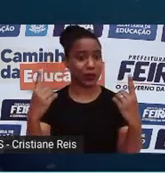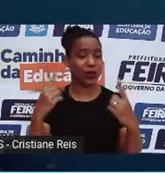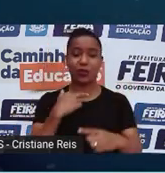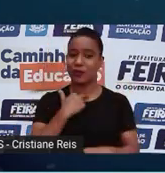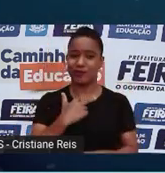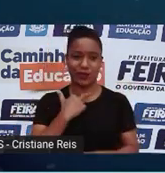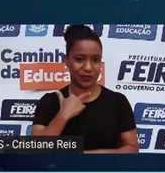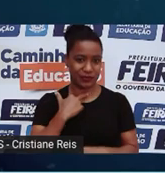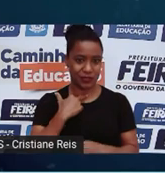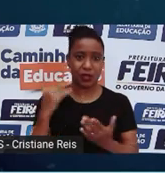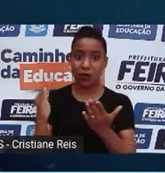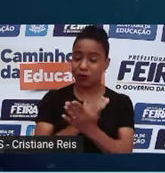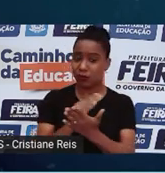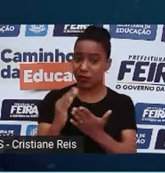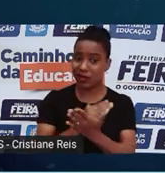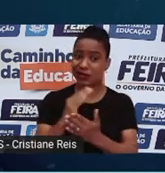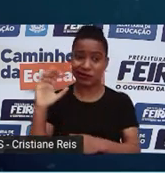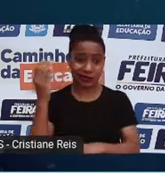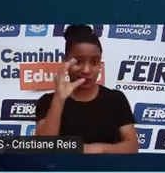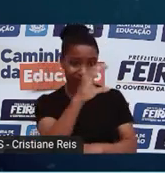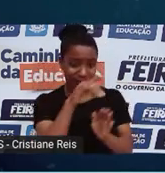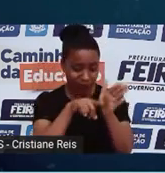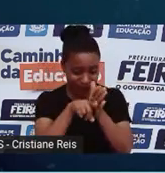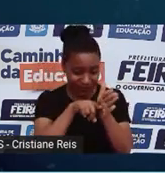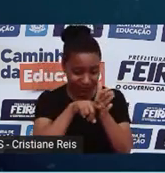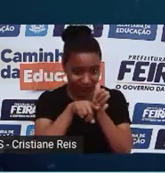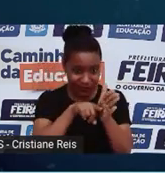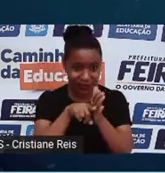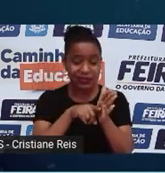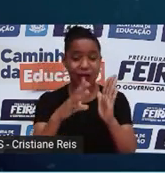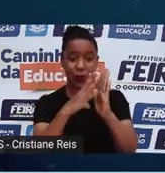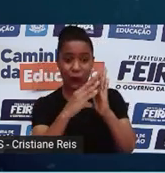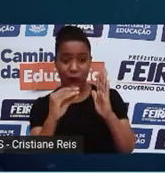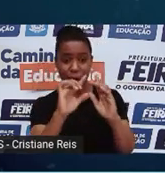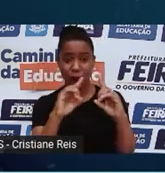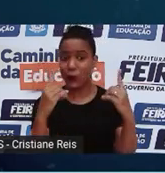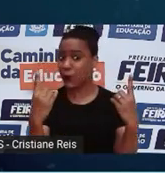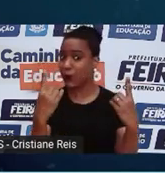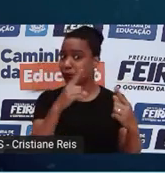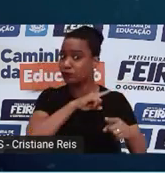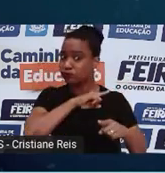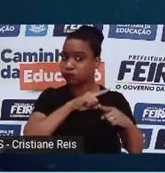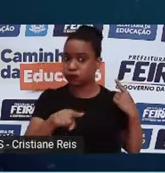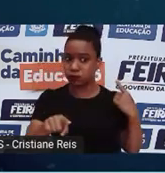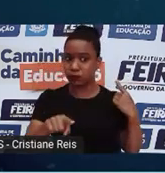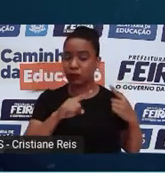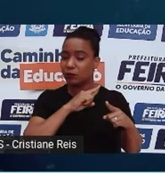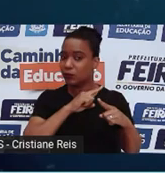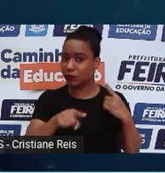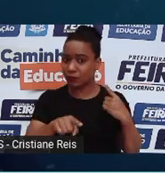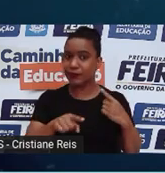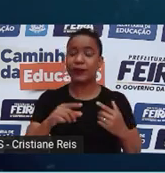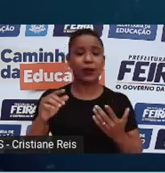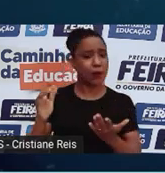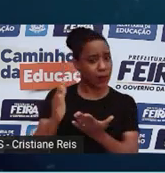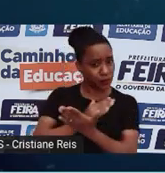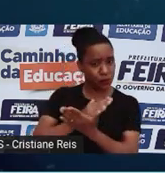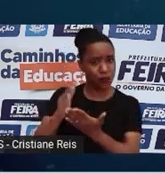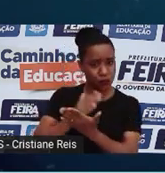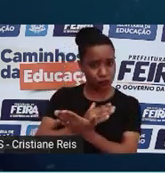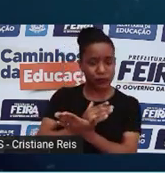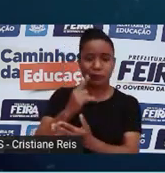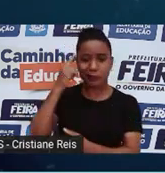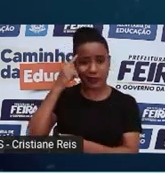qualquer tipo de pesquisa relacionada à clonagem reprodutiva. Já outras pessoas não enxergavam apenas os pontos negativos da nova